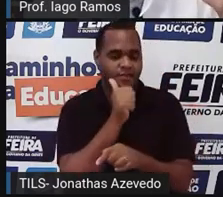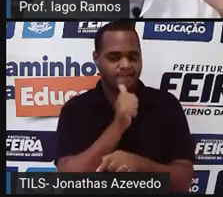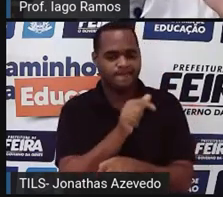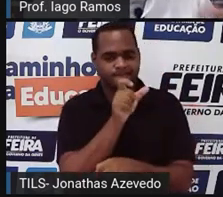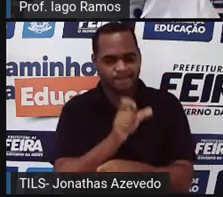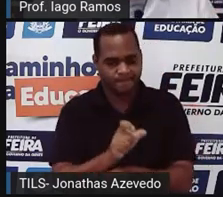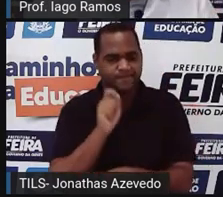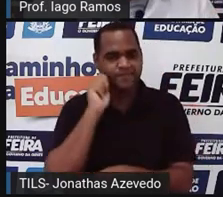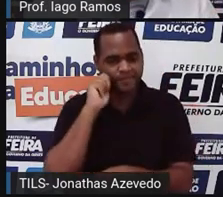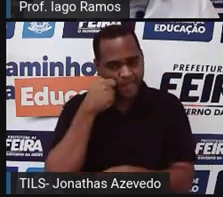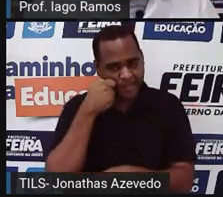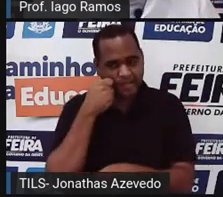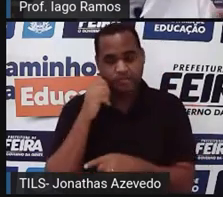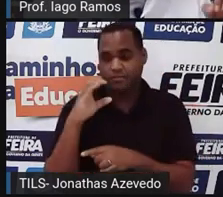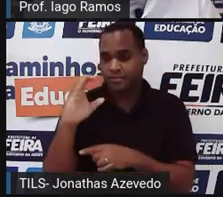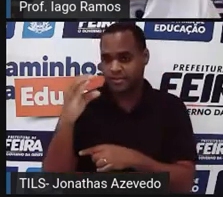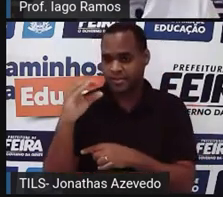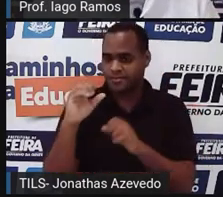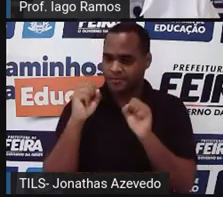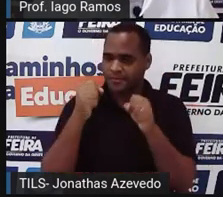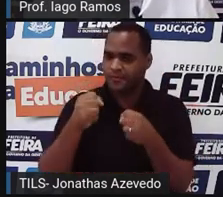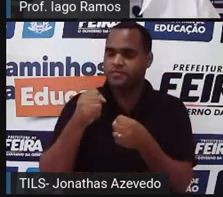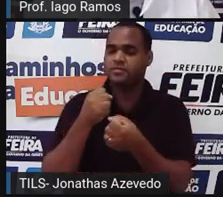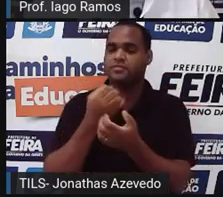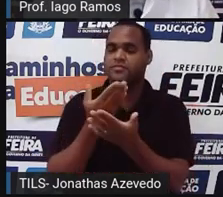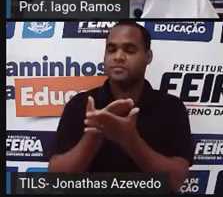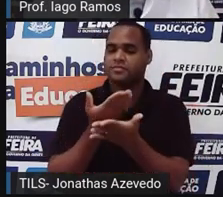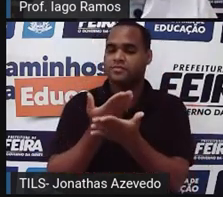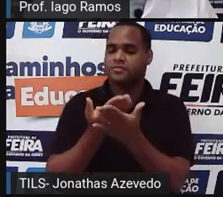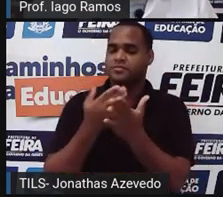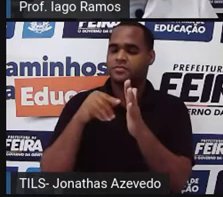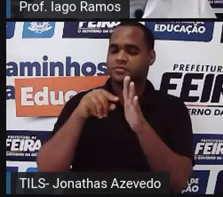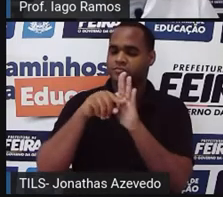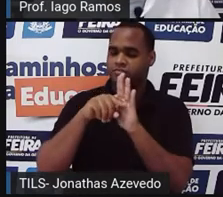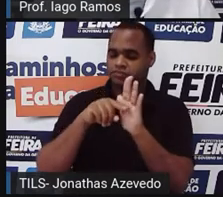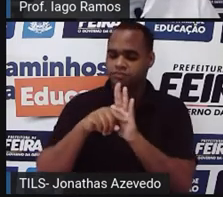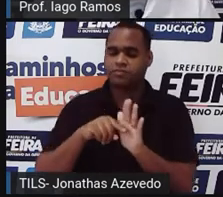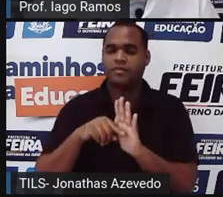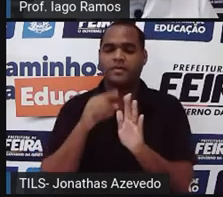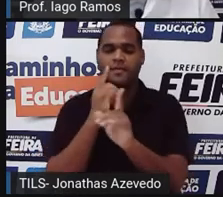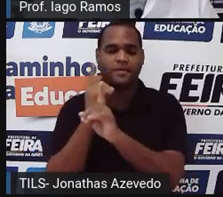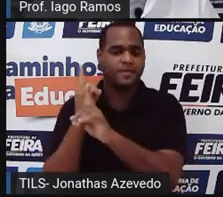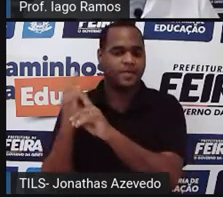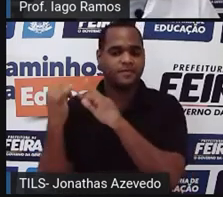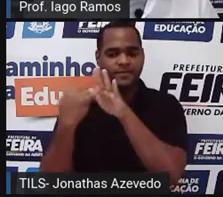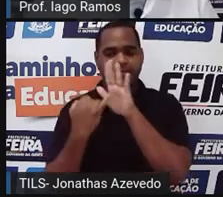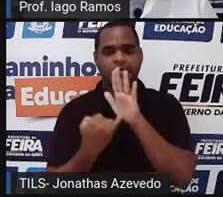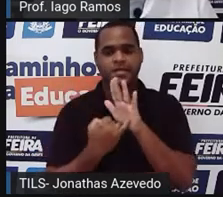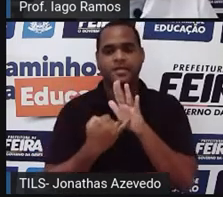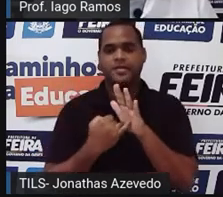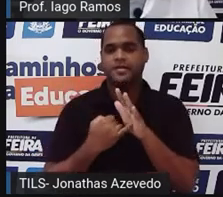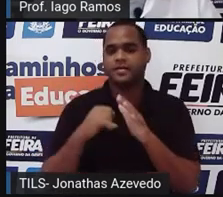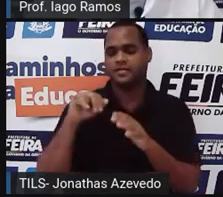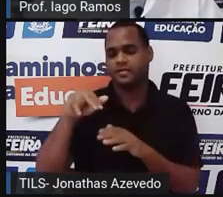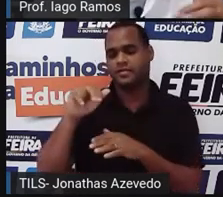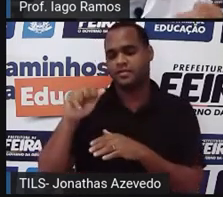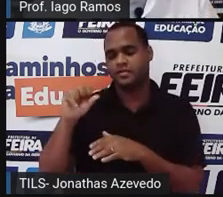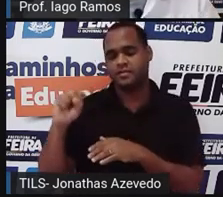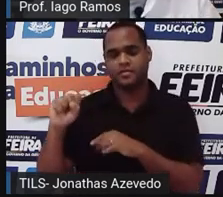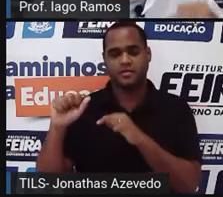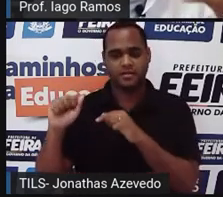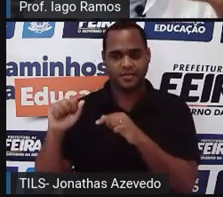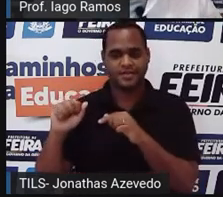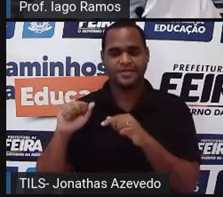fazendo ciência na maior instituição de assuntos aéreos espaciais